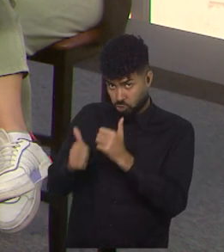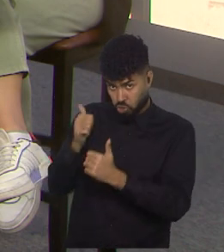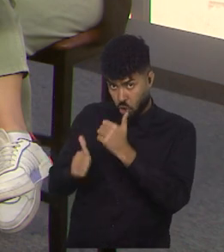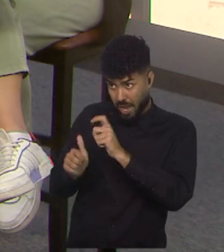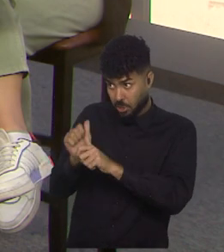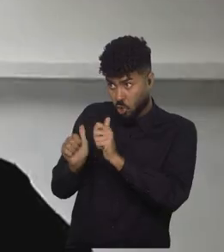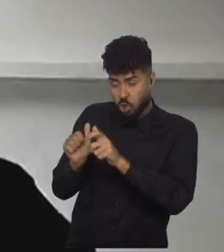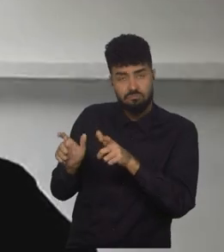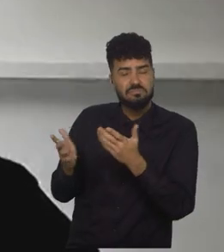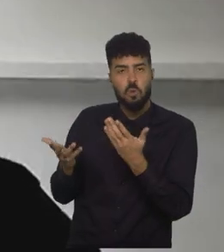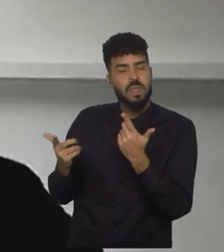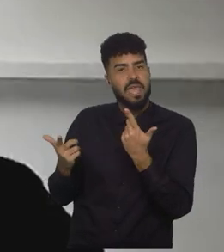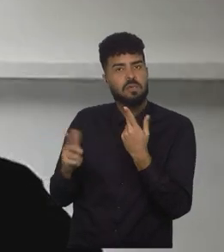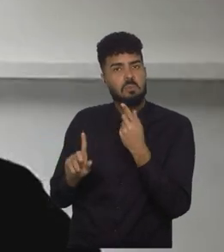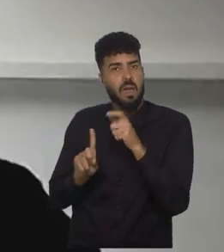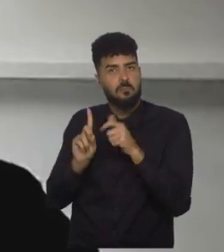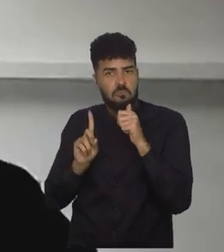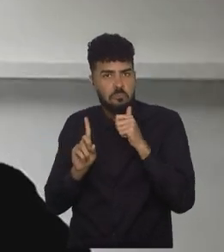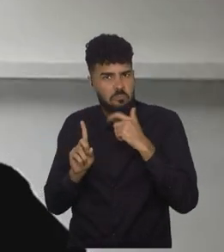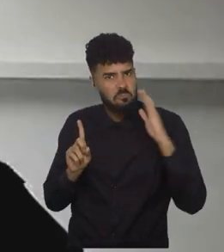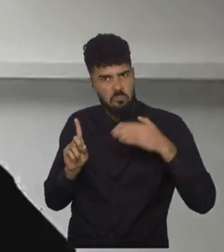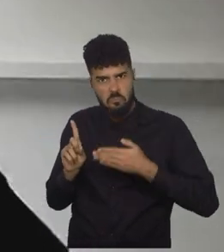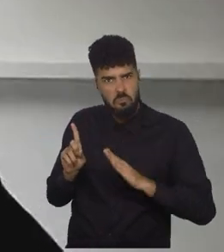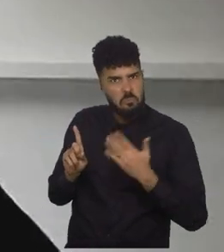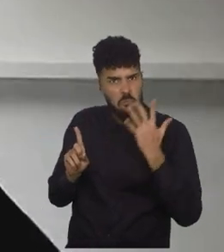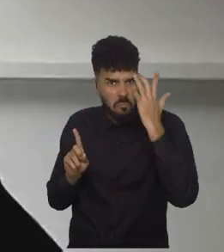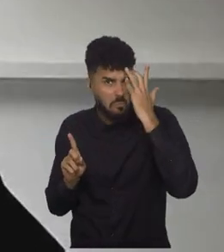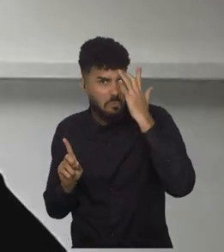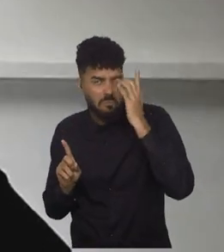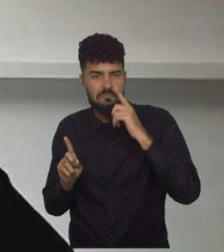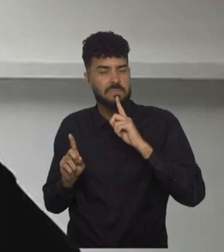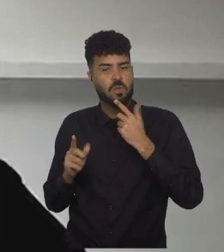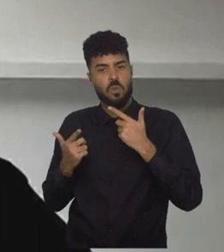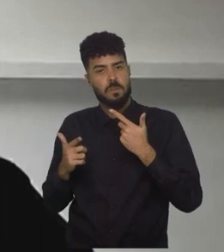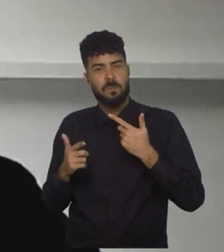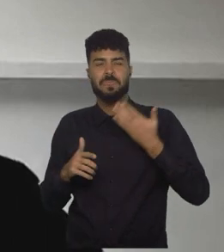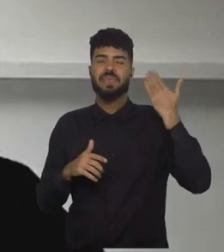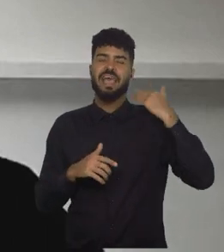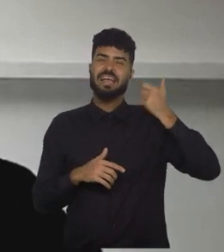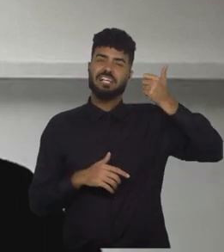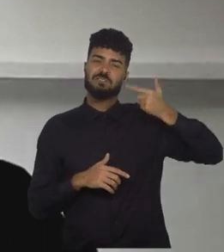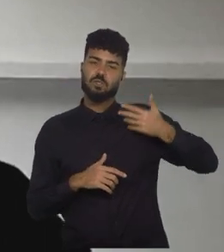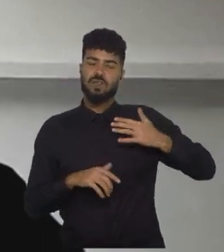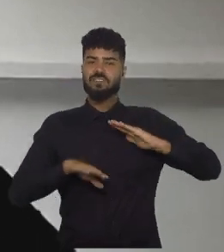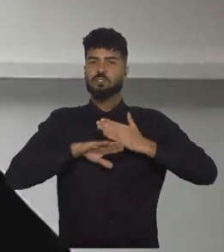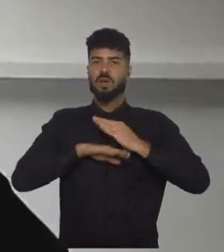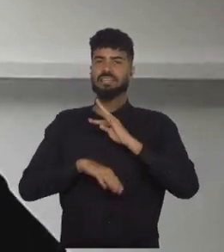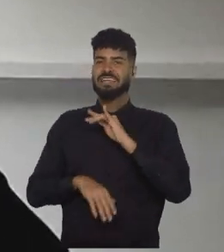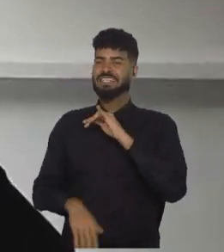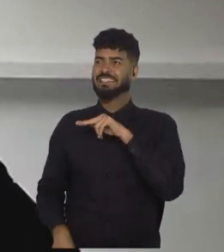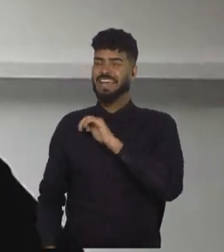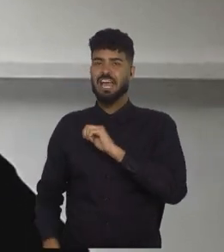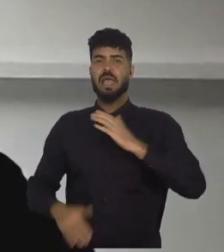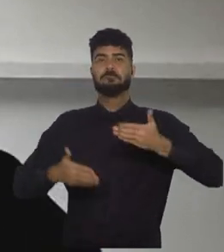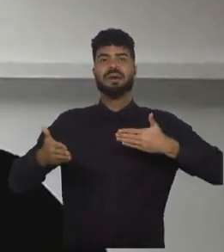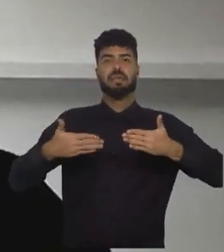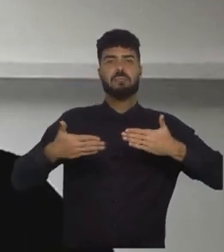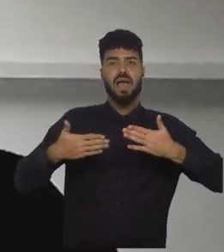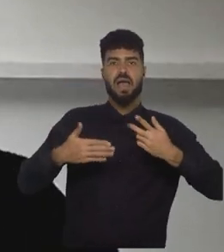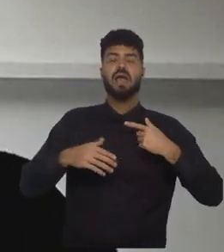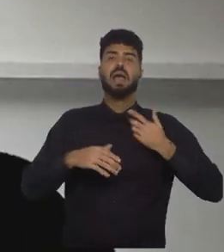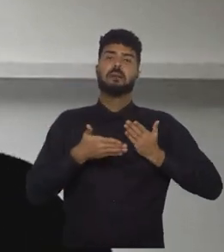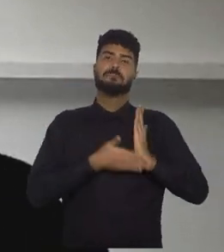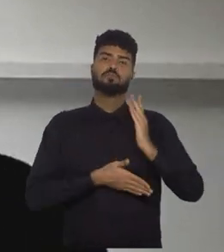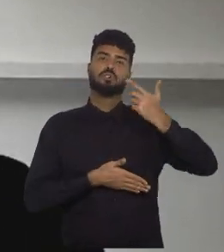pelo menos de momento, não tem grandes nomes, assim. Na fase de classificatória, venceu o Tênida Itobago, venceu o Panamá, avançou ali na